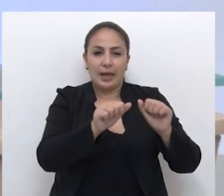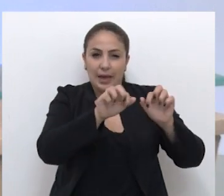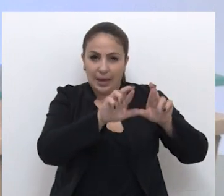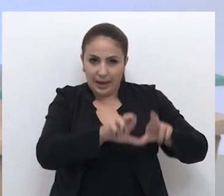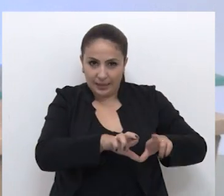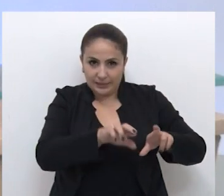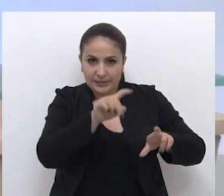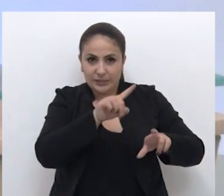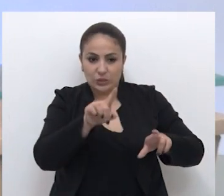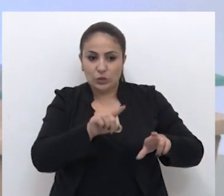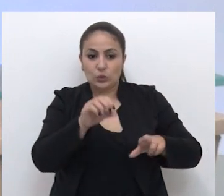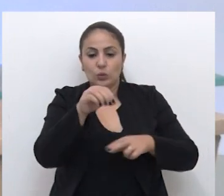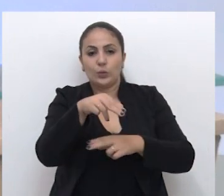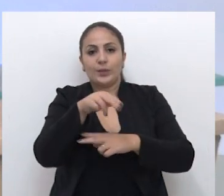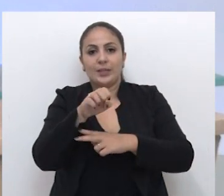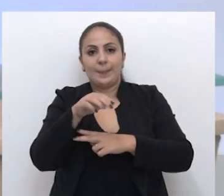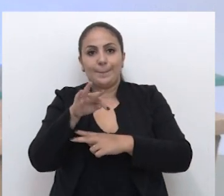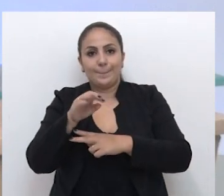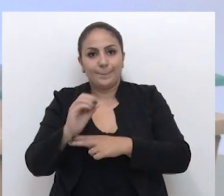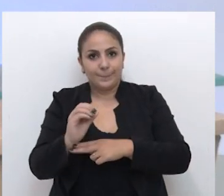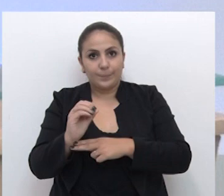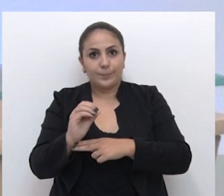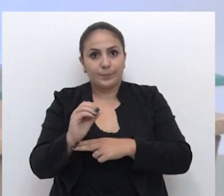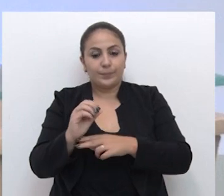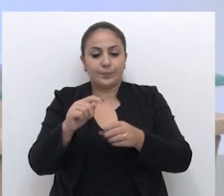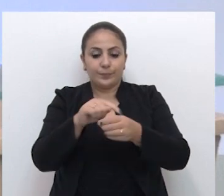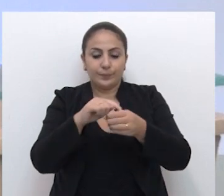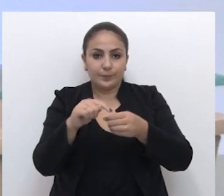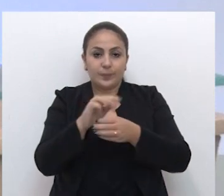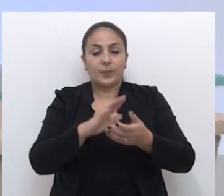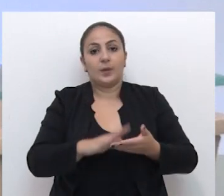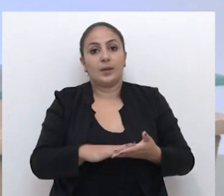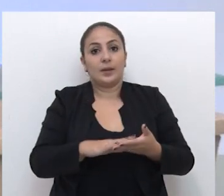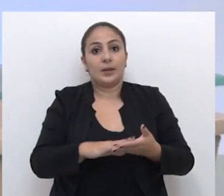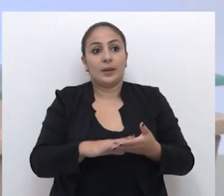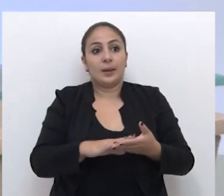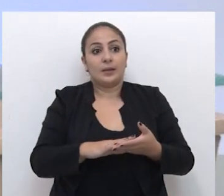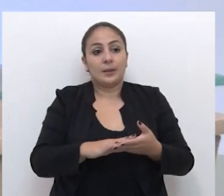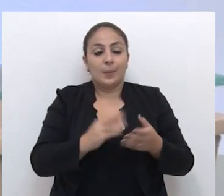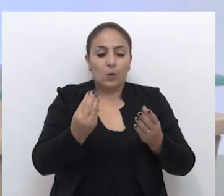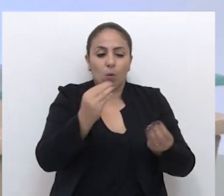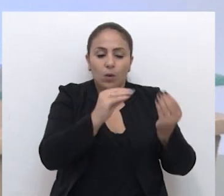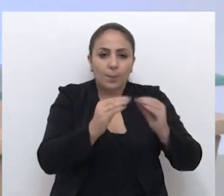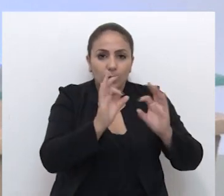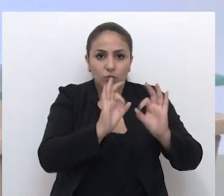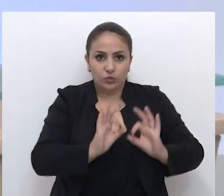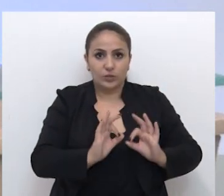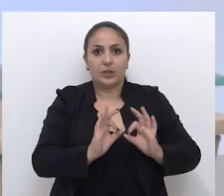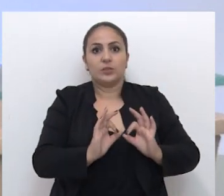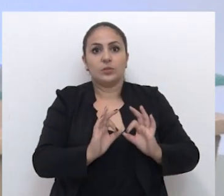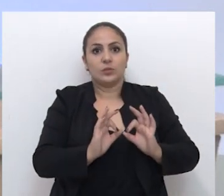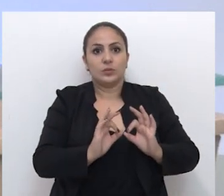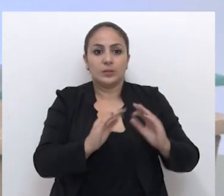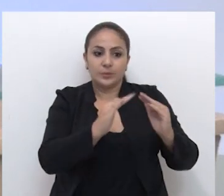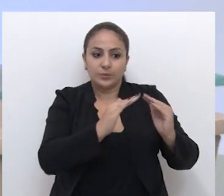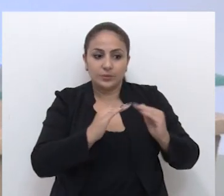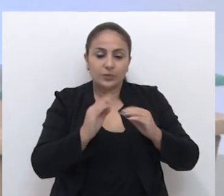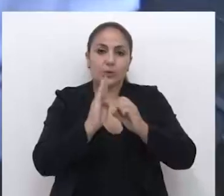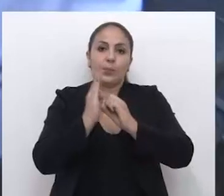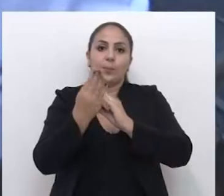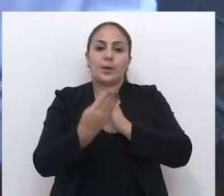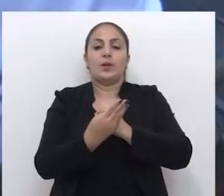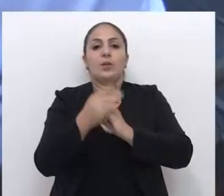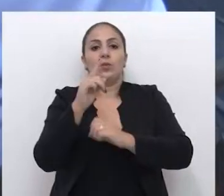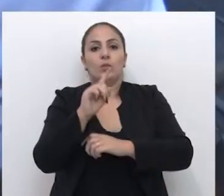zoneamento urbano. A medida é necessária para implantar projetos habitacionais no bairro Jaboticabau.